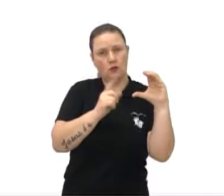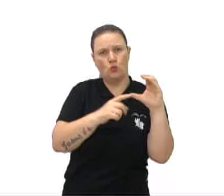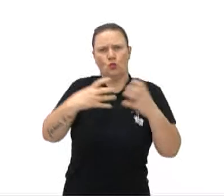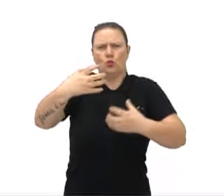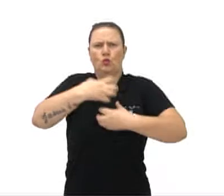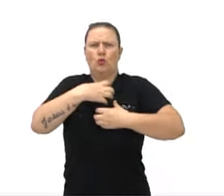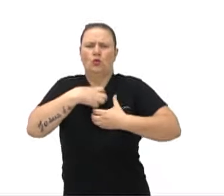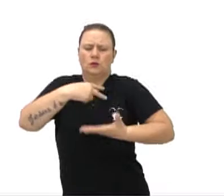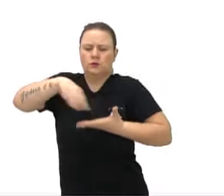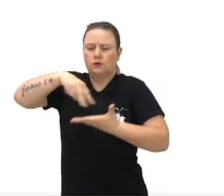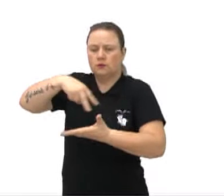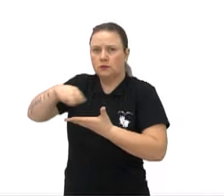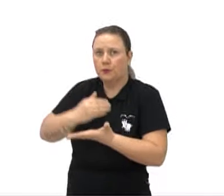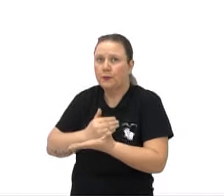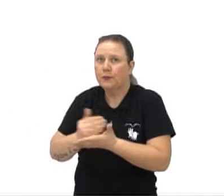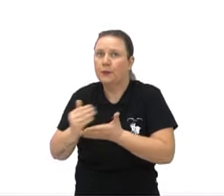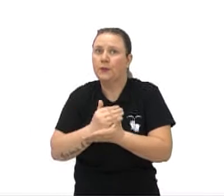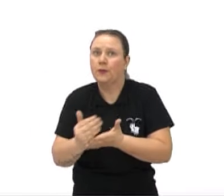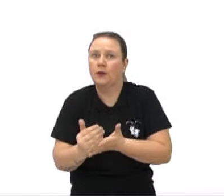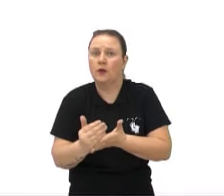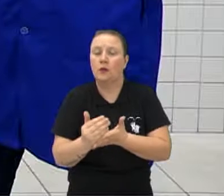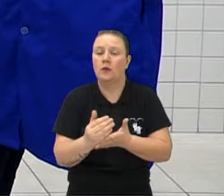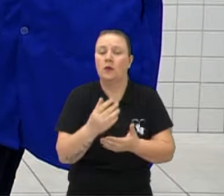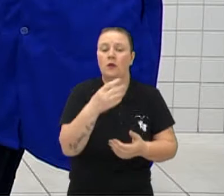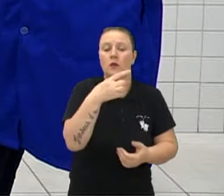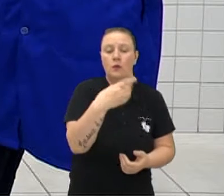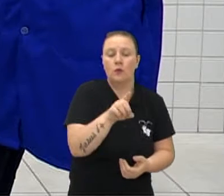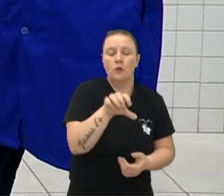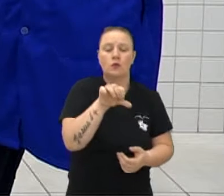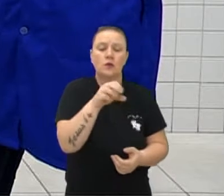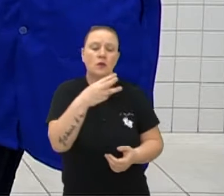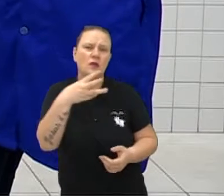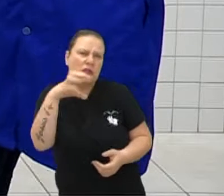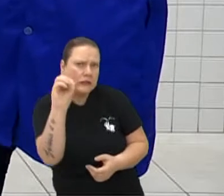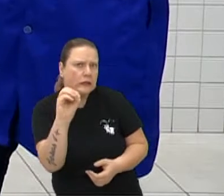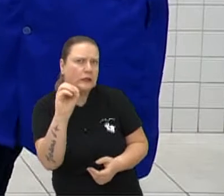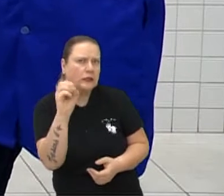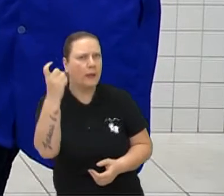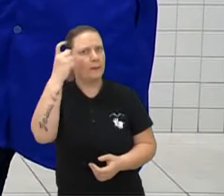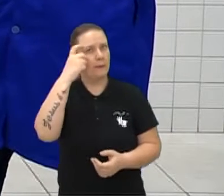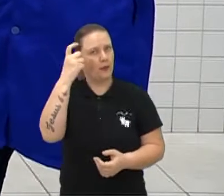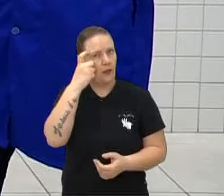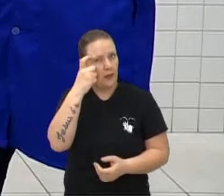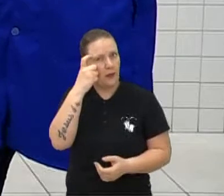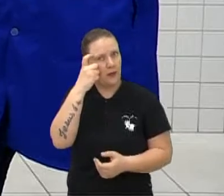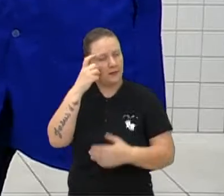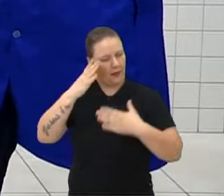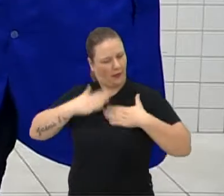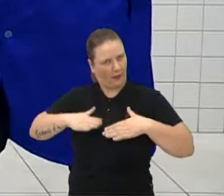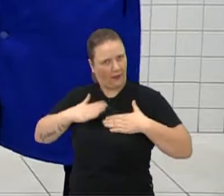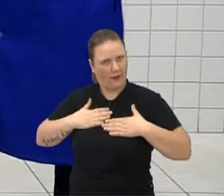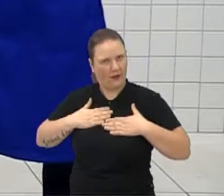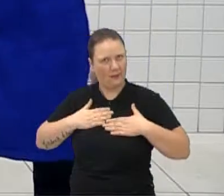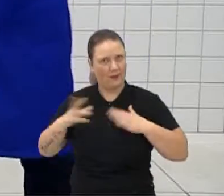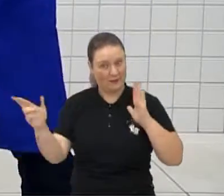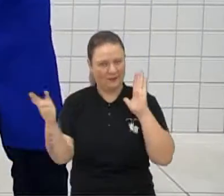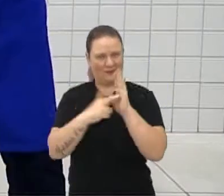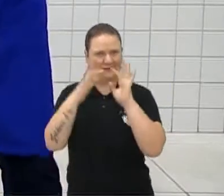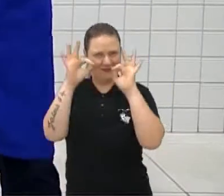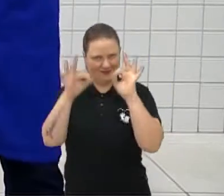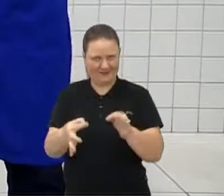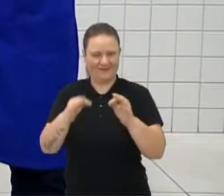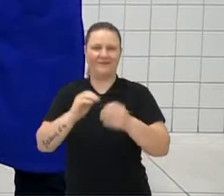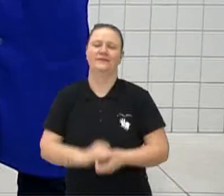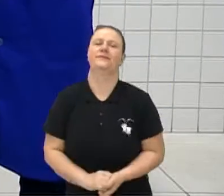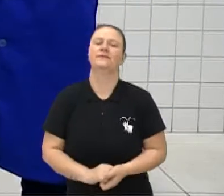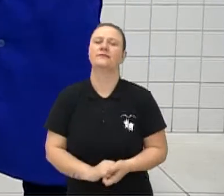estilo de dança que iniciou nos anos 30. Pensem com carinho e caprichem. Vamos